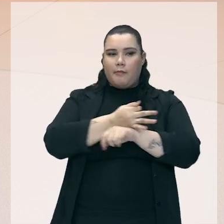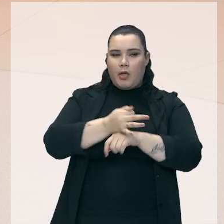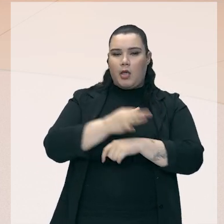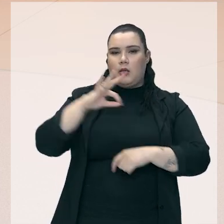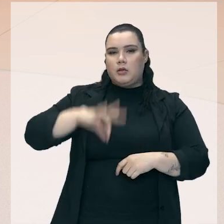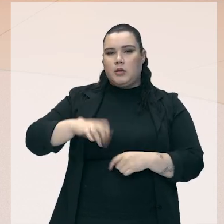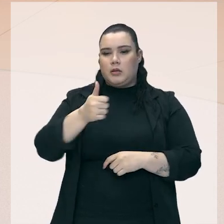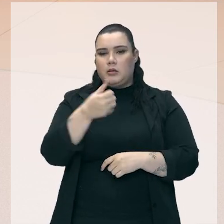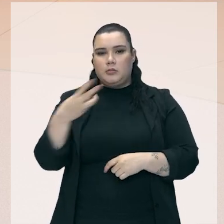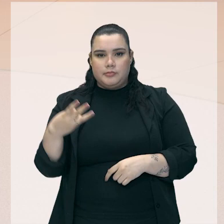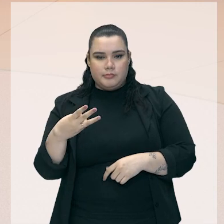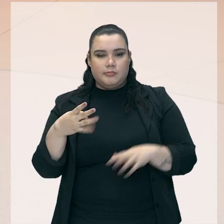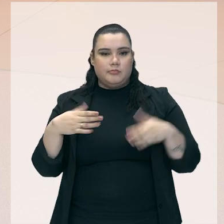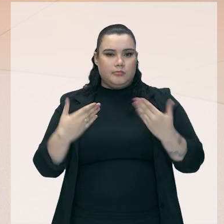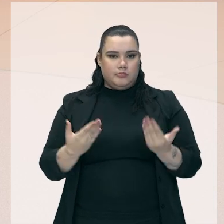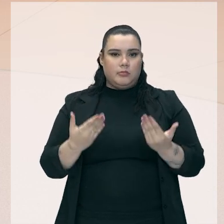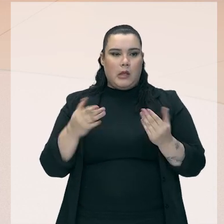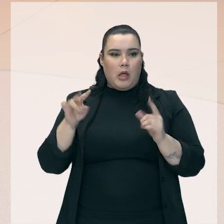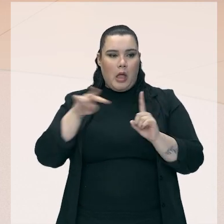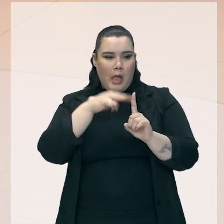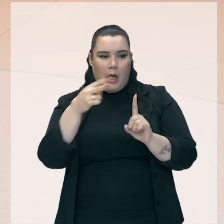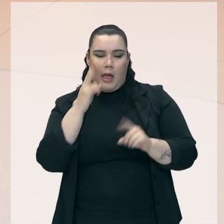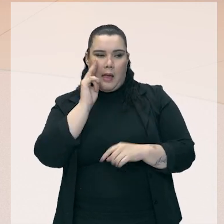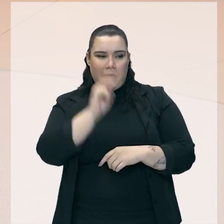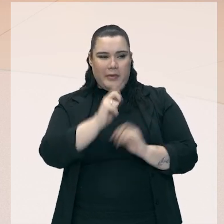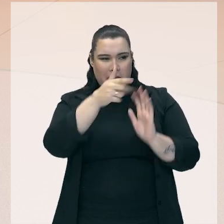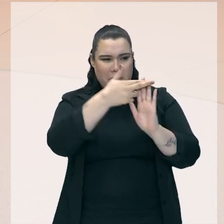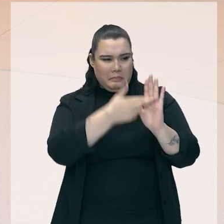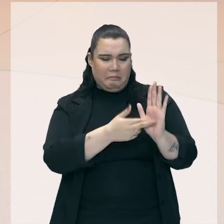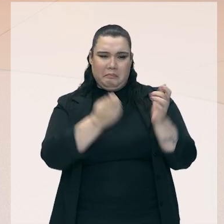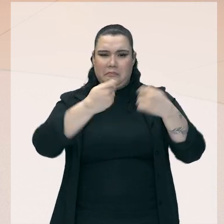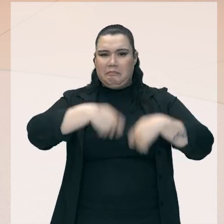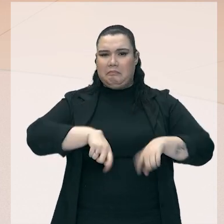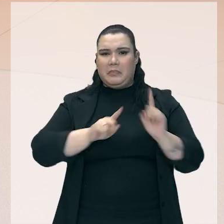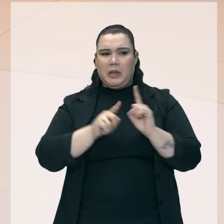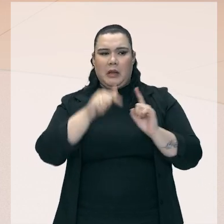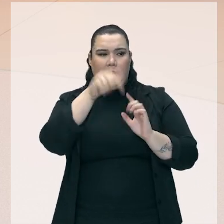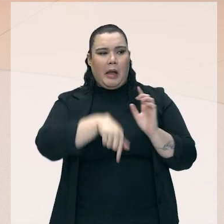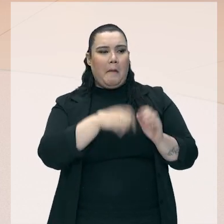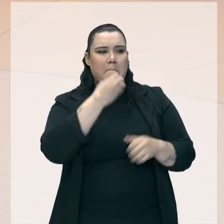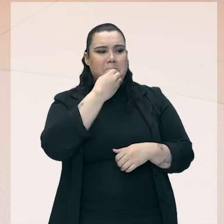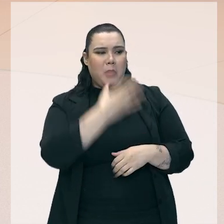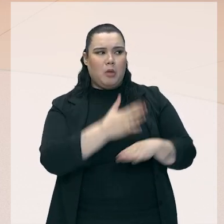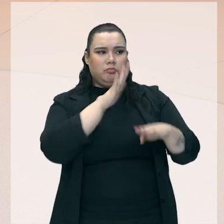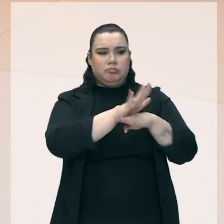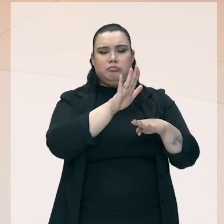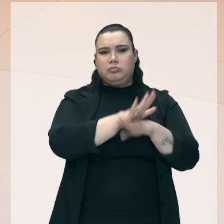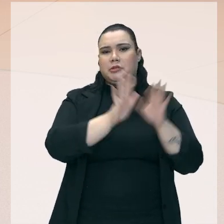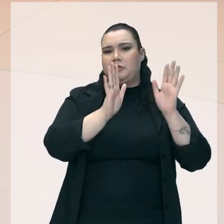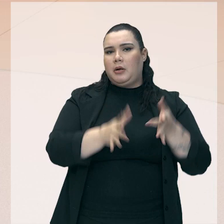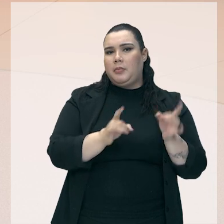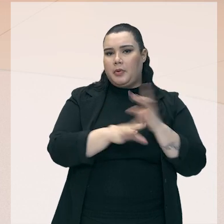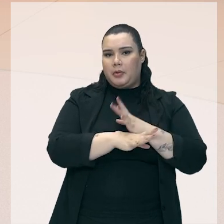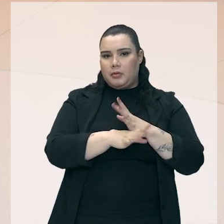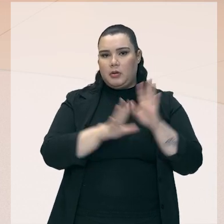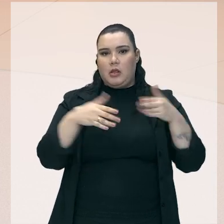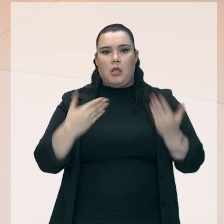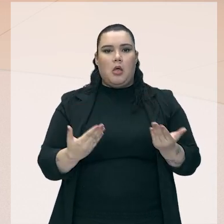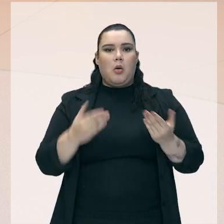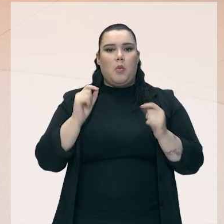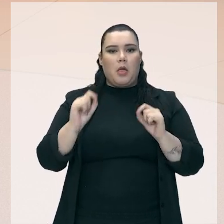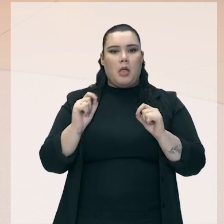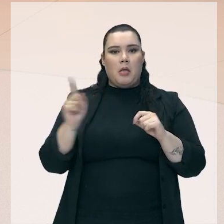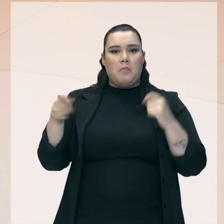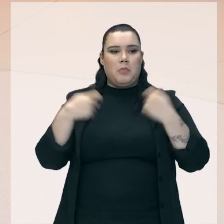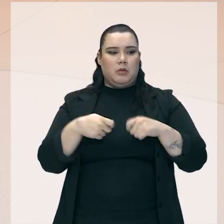Essa galera não vê isso com bons olhos. Acha que esses trabalhadores estão tendo benefícios demais. E o ideal é que o trabalhador trabalhe mesmo